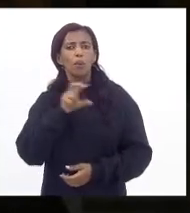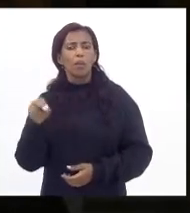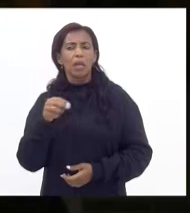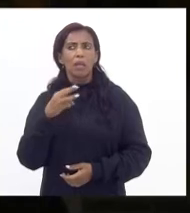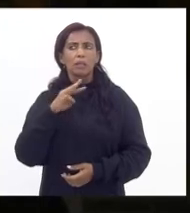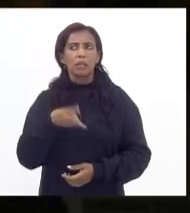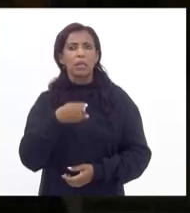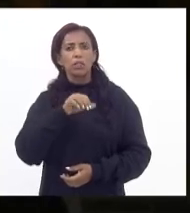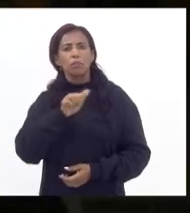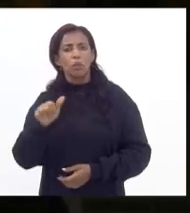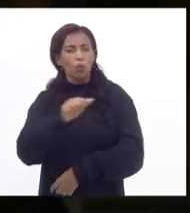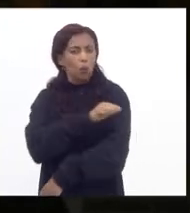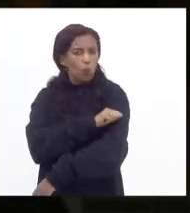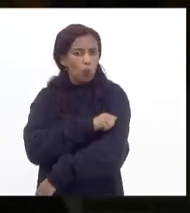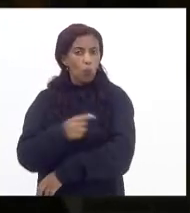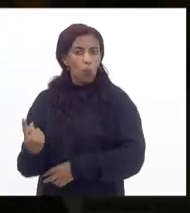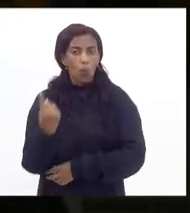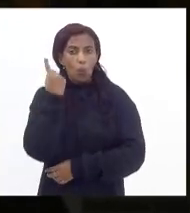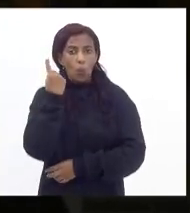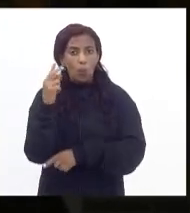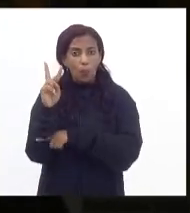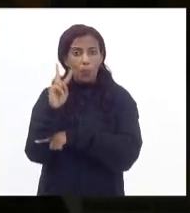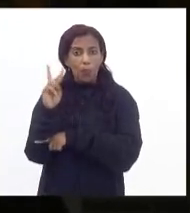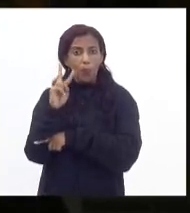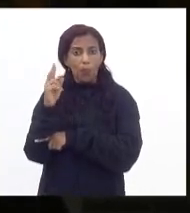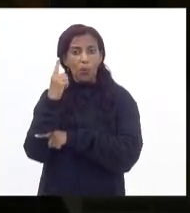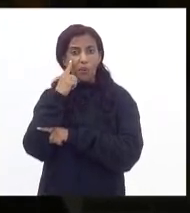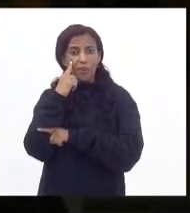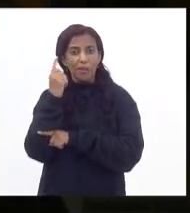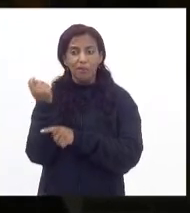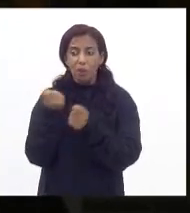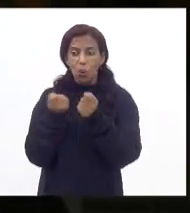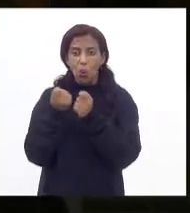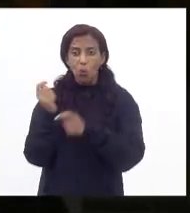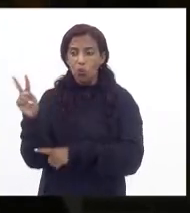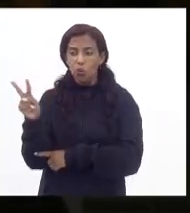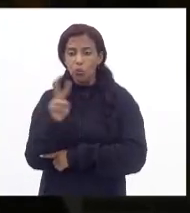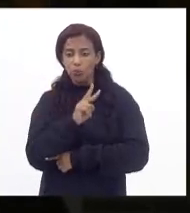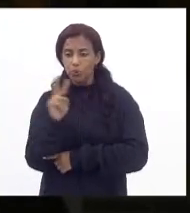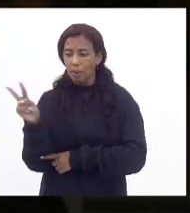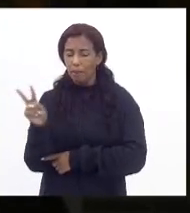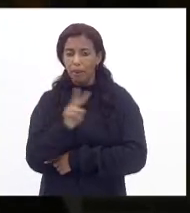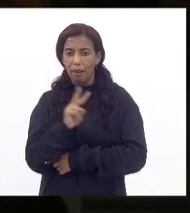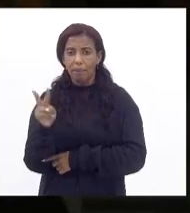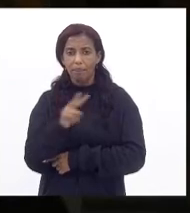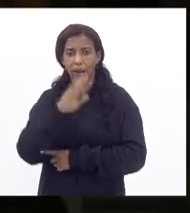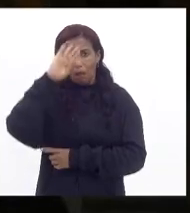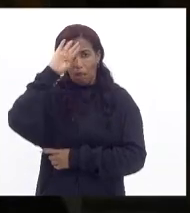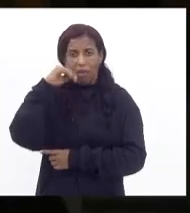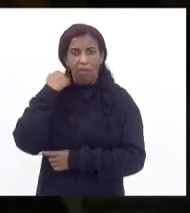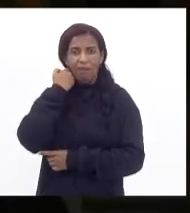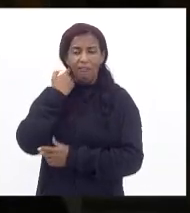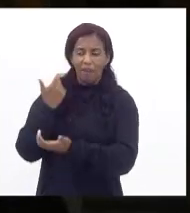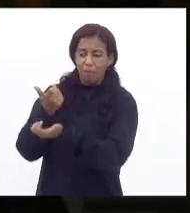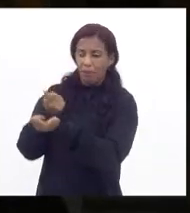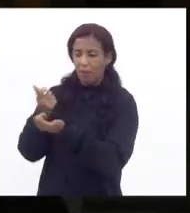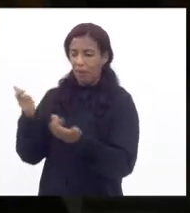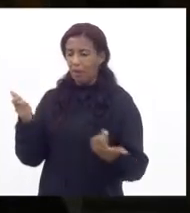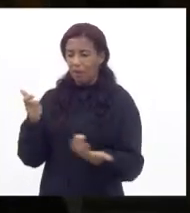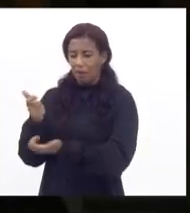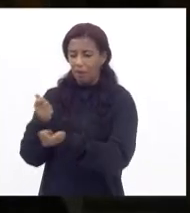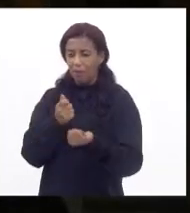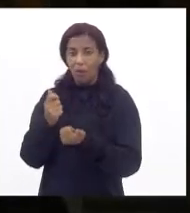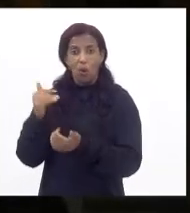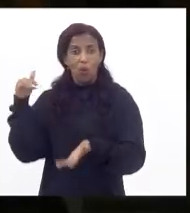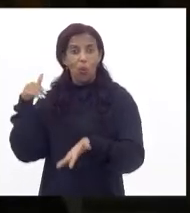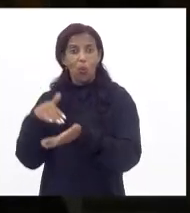3.000 estudantes com um porteiro vai ter controle de fluxo para ver se está entrando alguém com febre quando os alunos terminarem